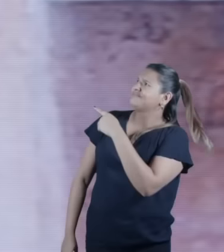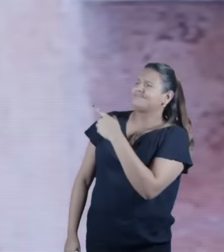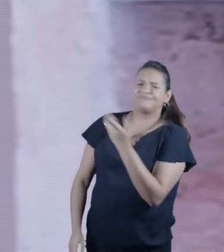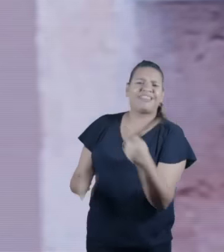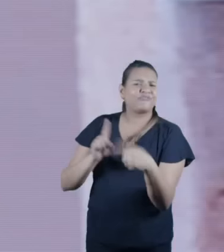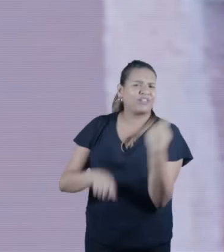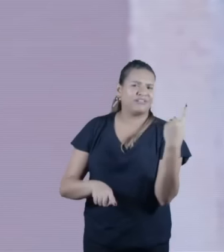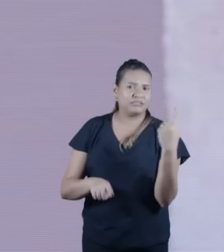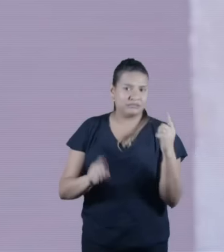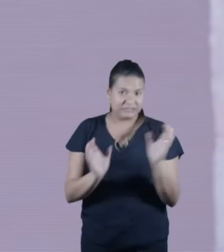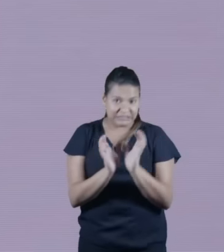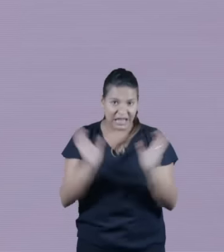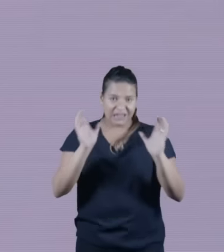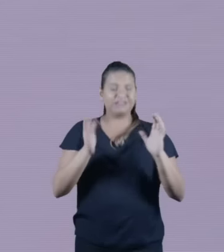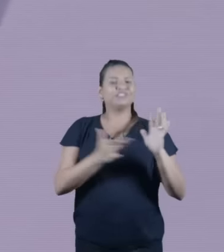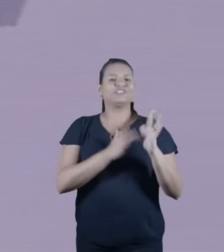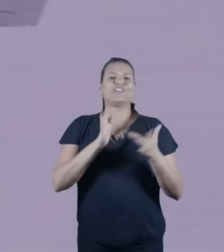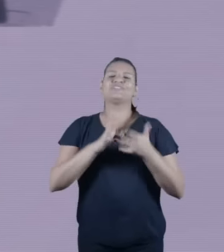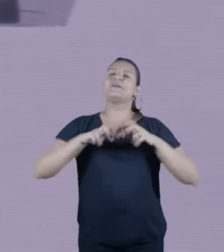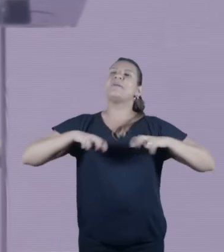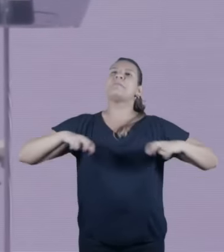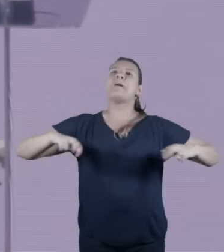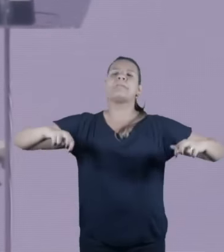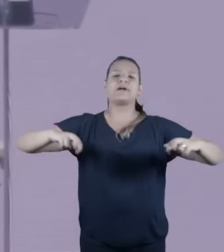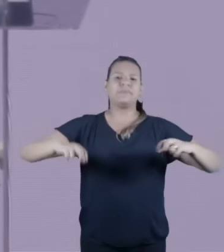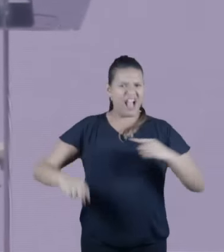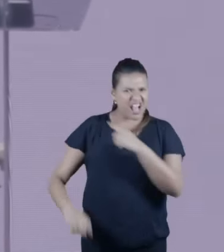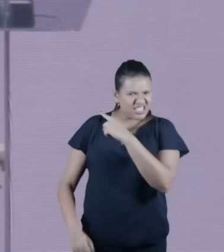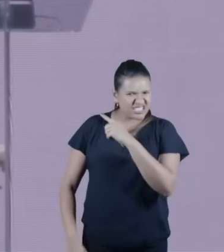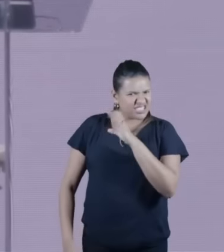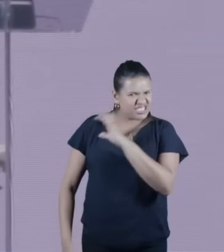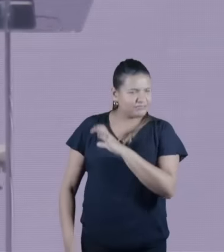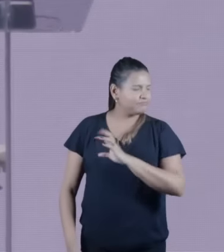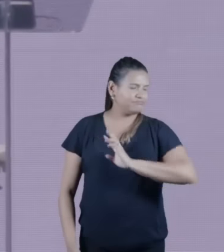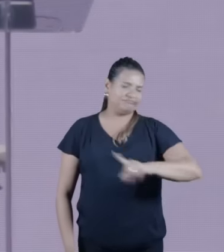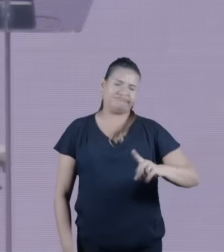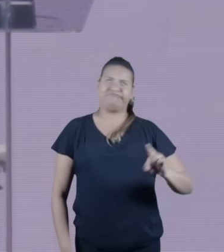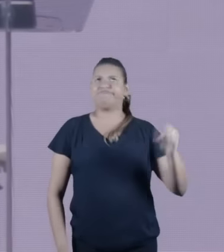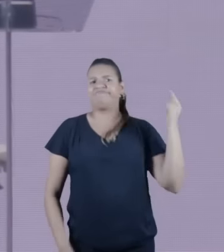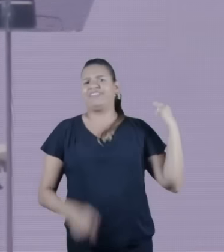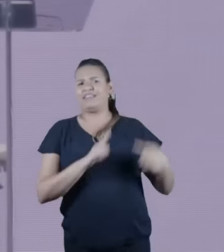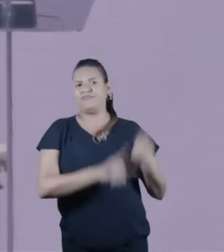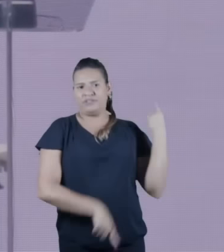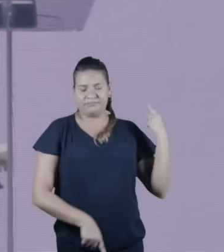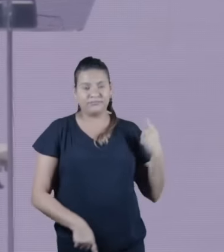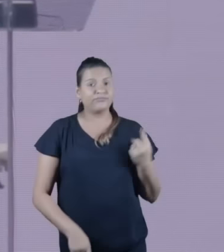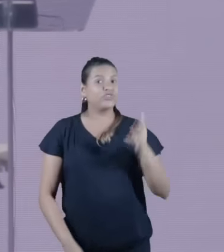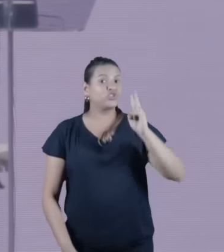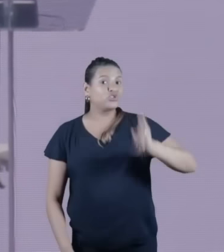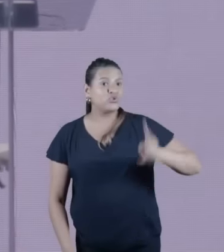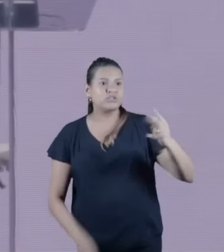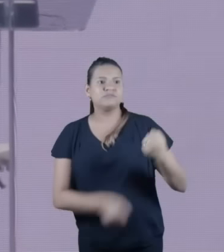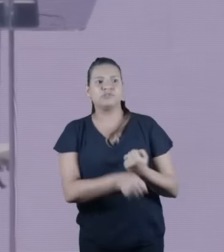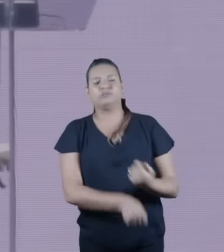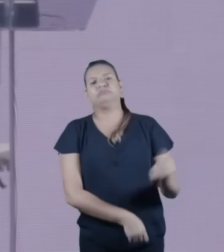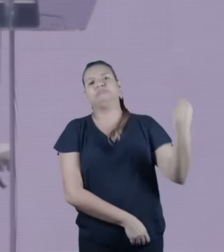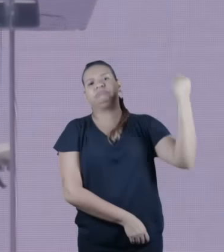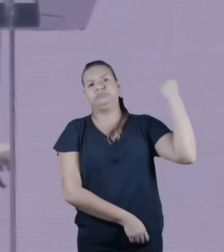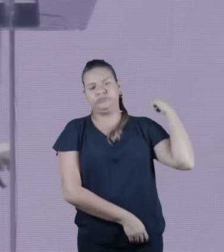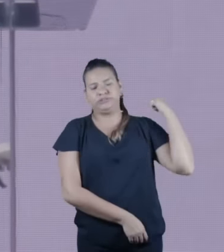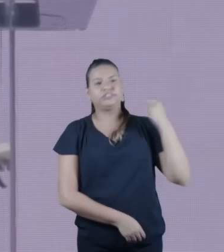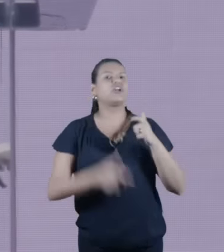pareceu a última ceia aconteceu há dois mil anos atrás no meio do oriente médio pessoal